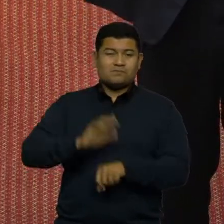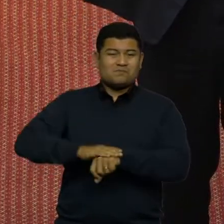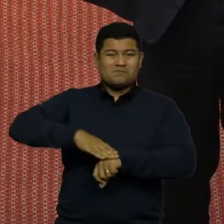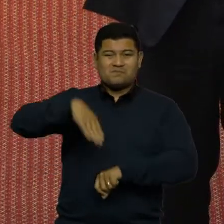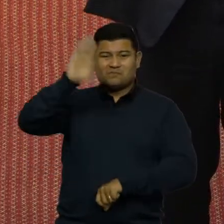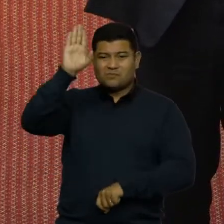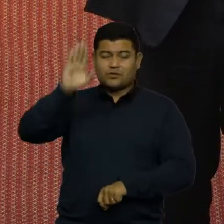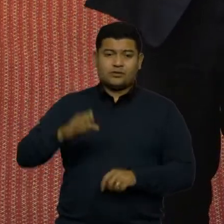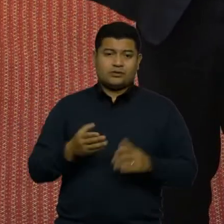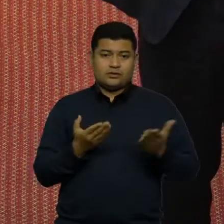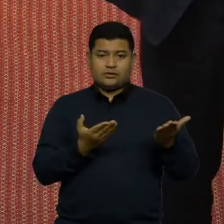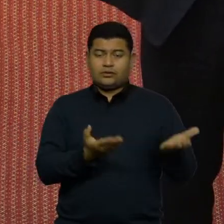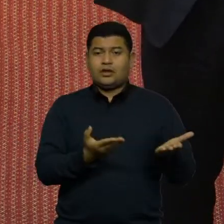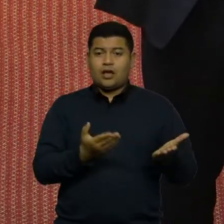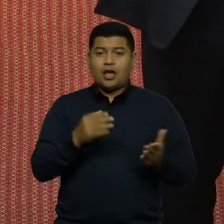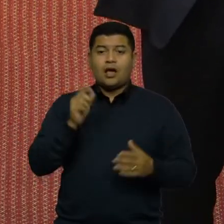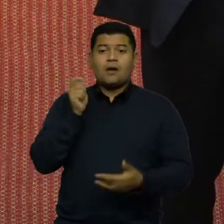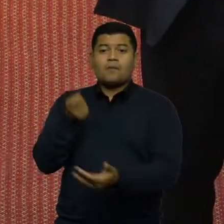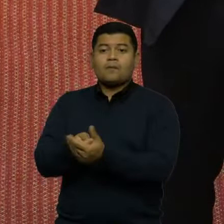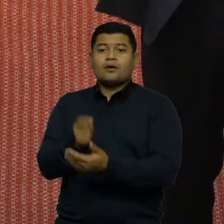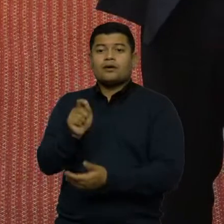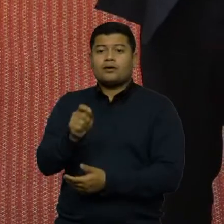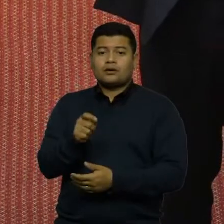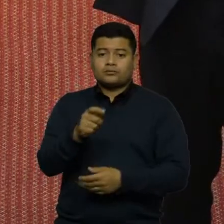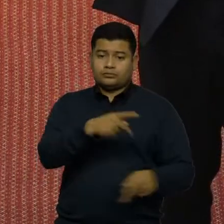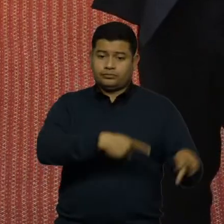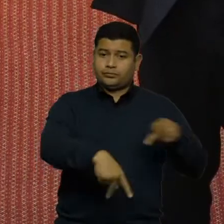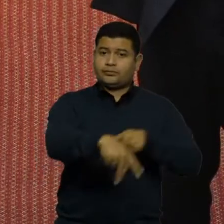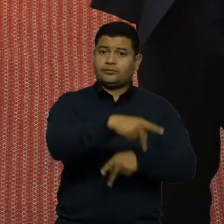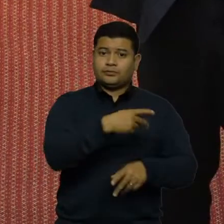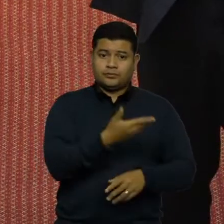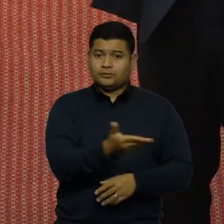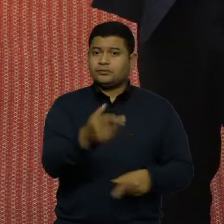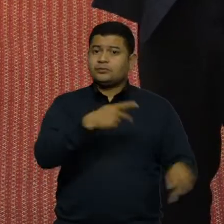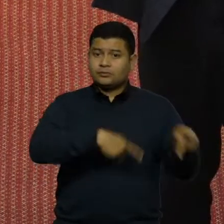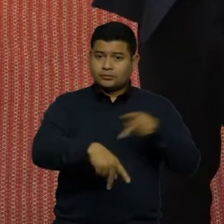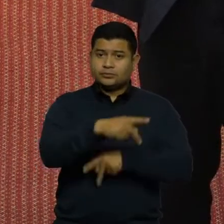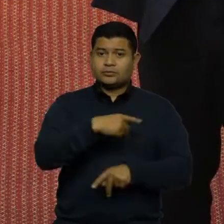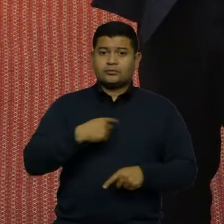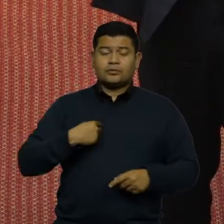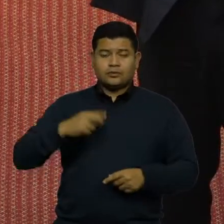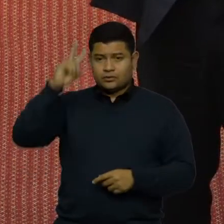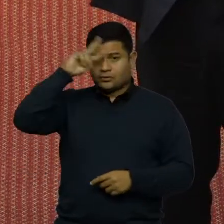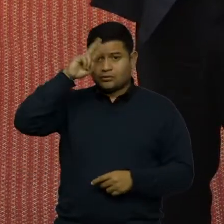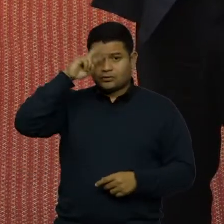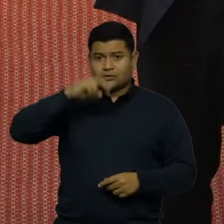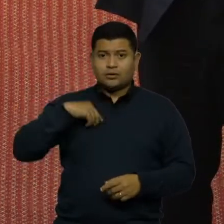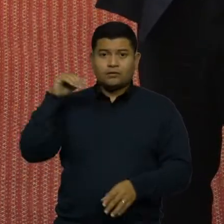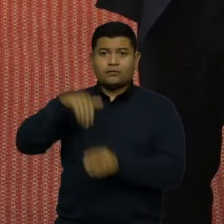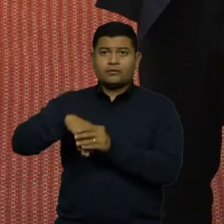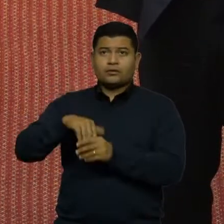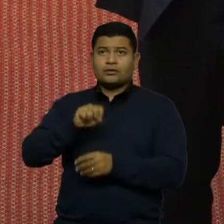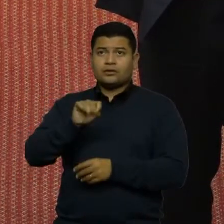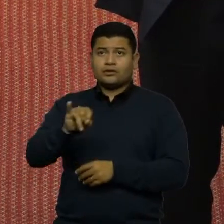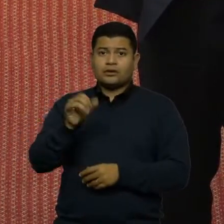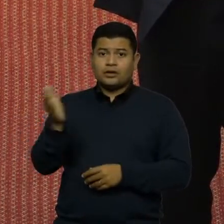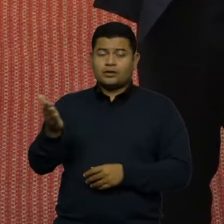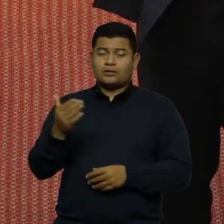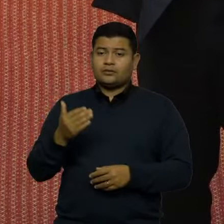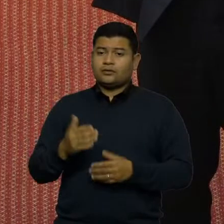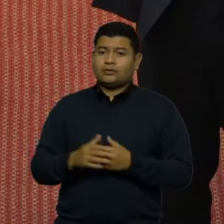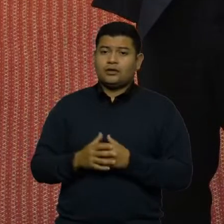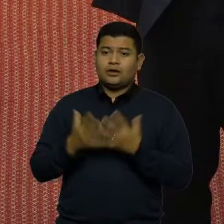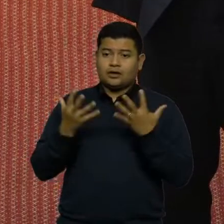é o contribuinte. Isso tem que ser bem lembrado mesmo. A gente não está votando aqui se ele vai ser simplesmente uma moção.